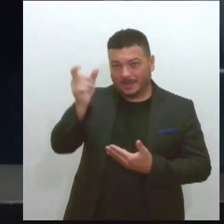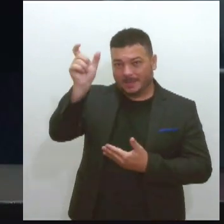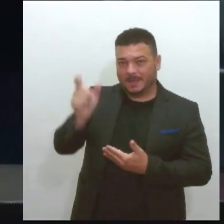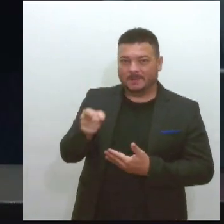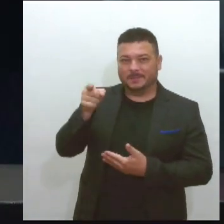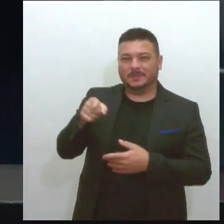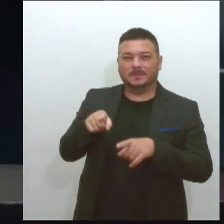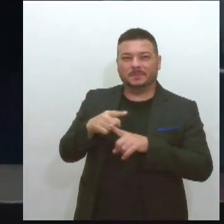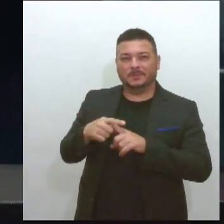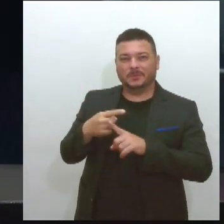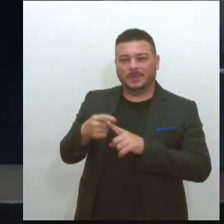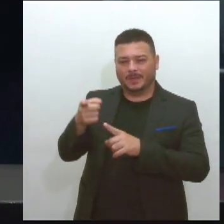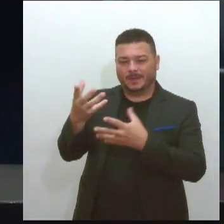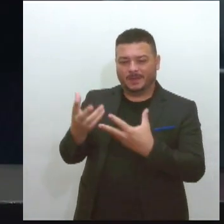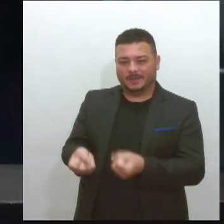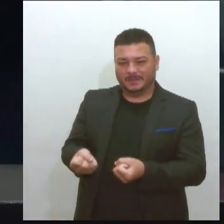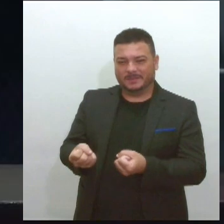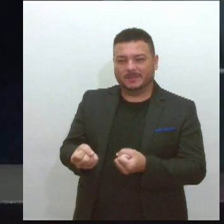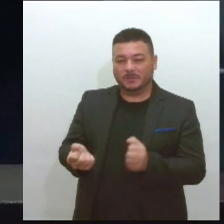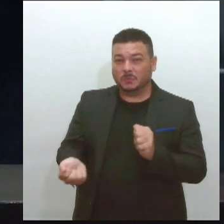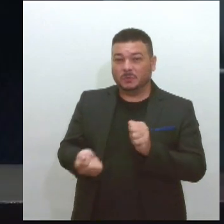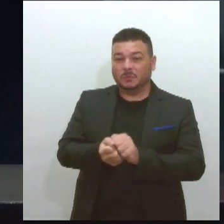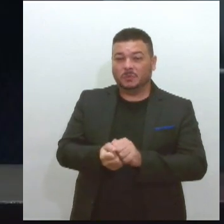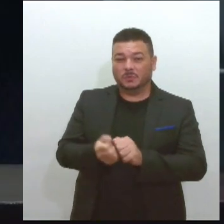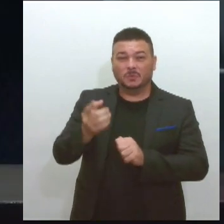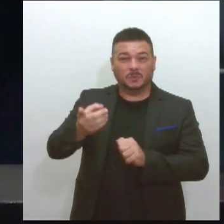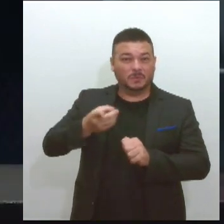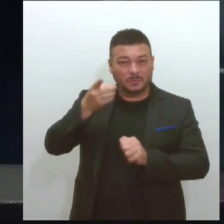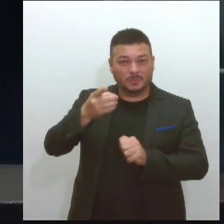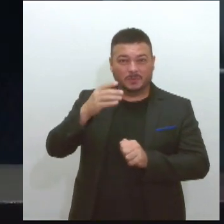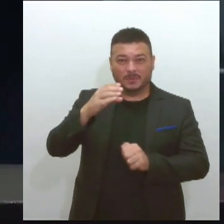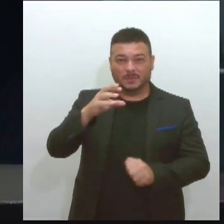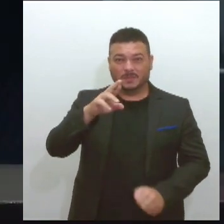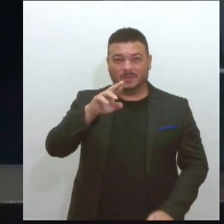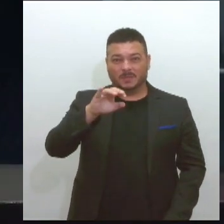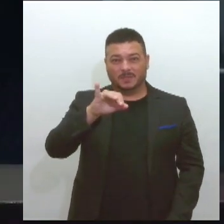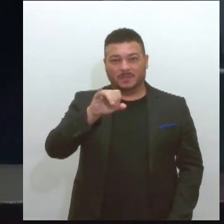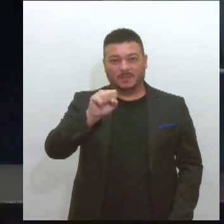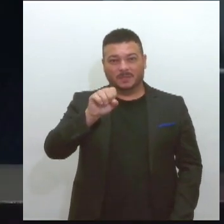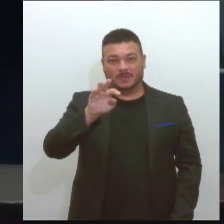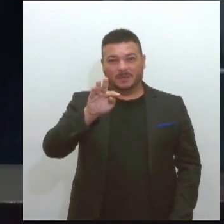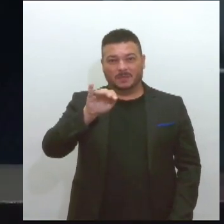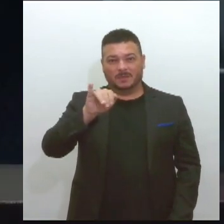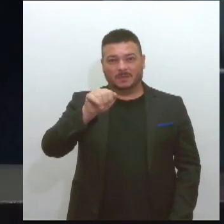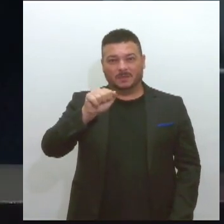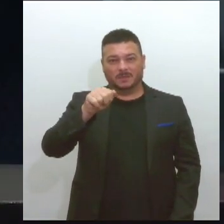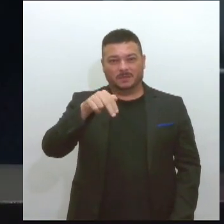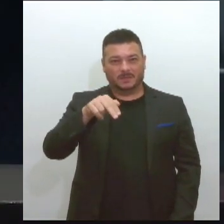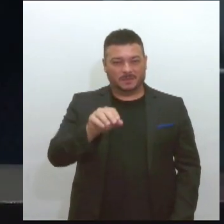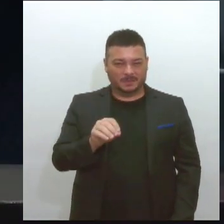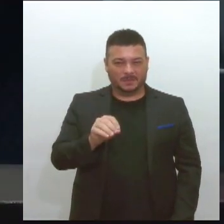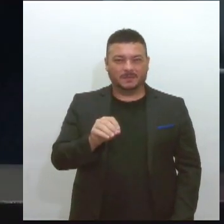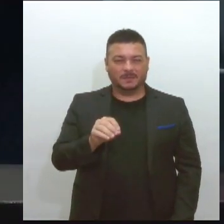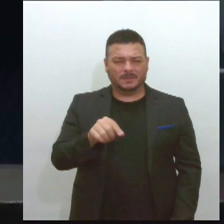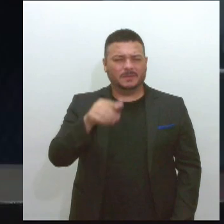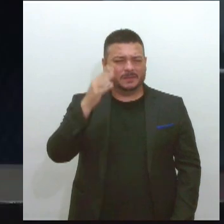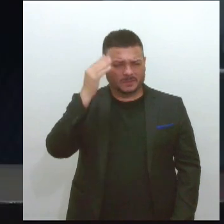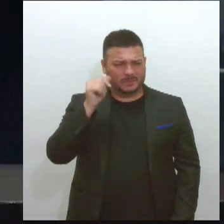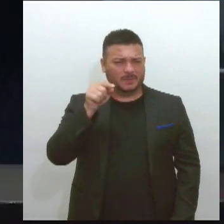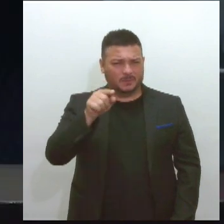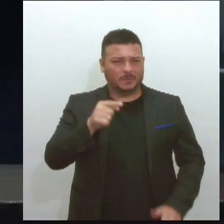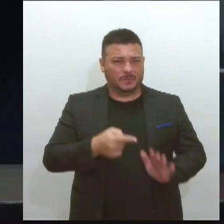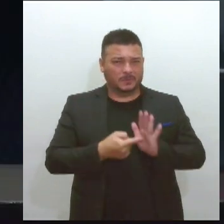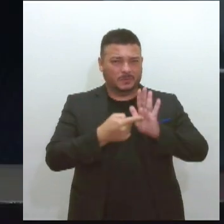a ideia, juntamente com o deputado Cristiano Cavalcante. E eu sei bem o que isso demonstra para